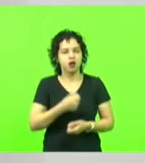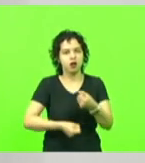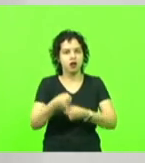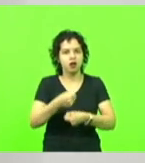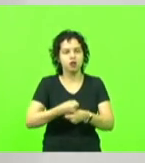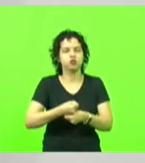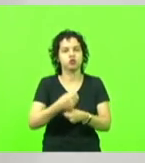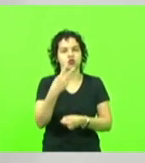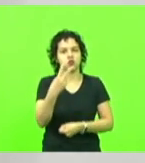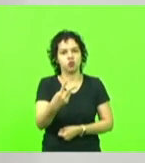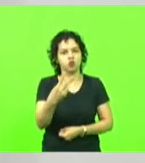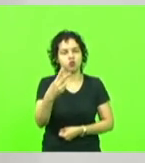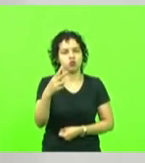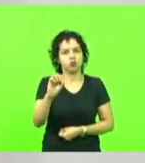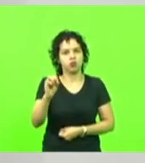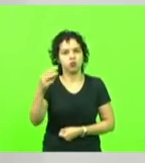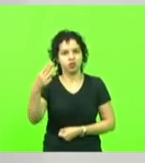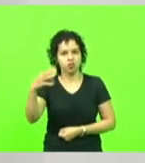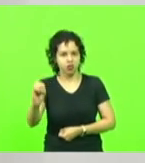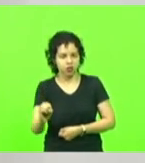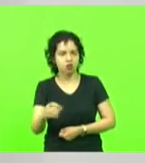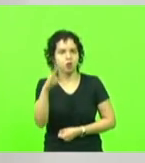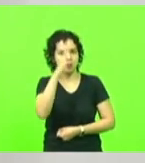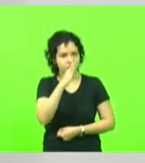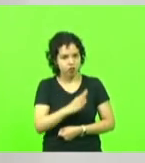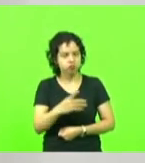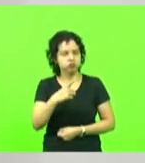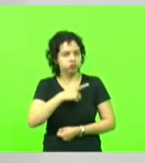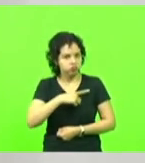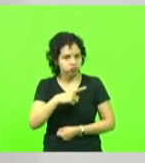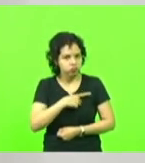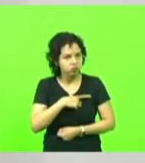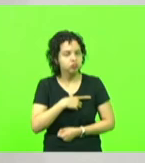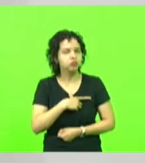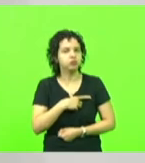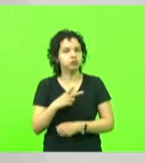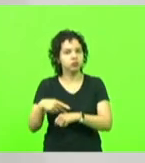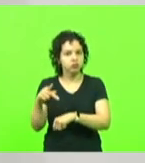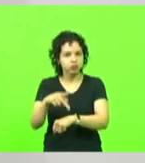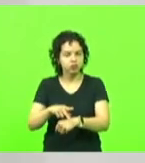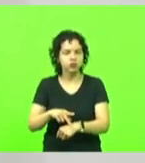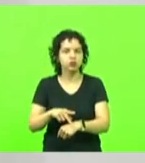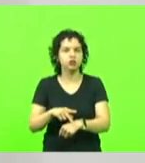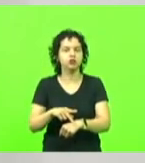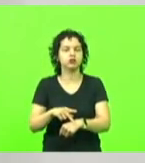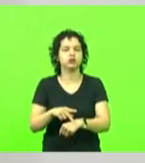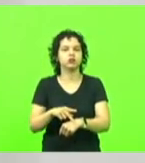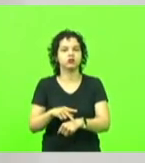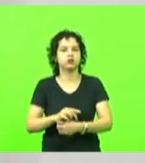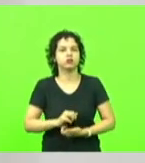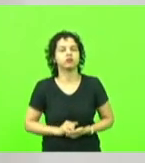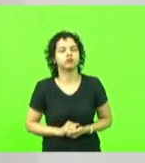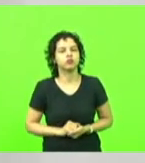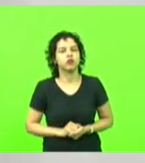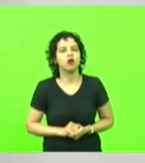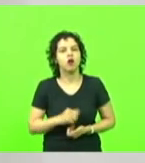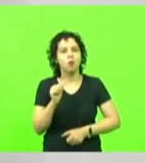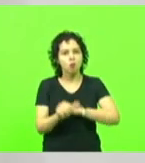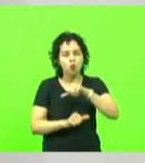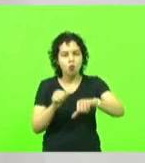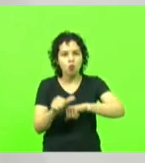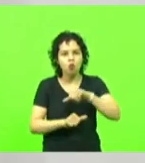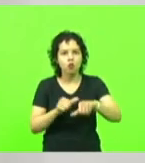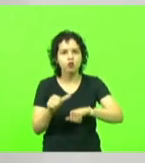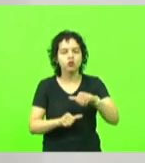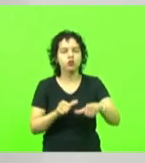O Brasil está entre esses países, mas a perspectiva de que o atual governo muda a direção da política ambiental em curto